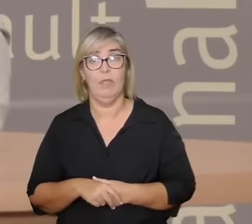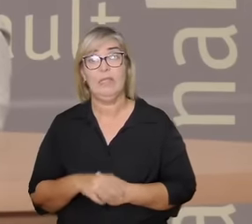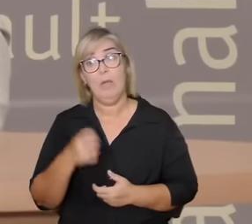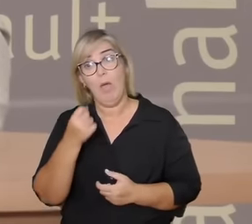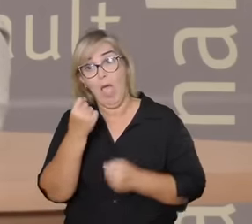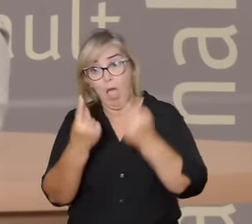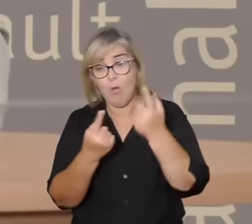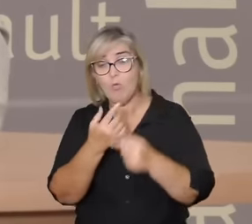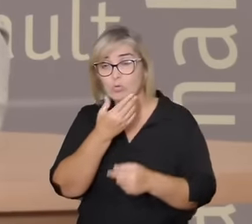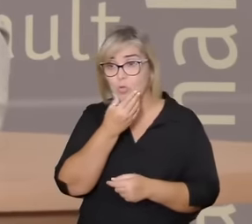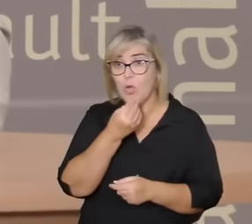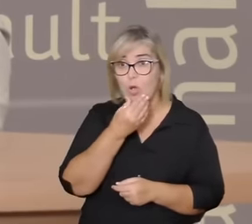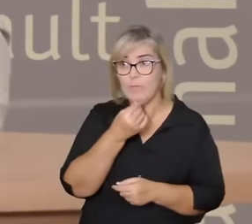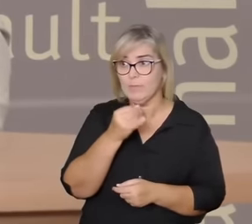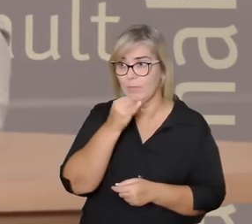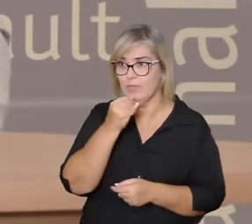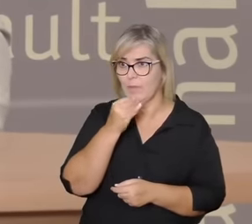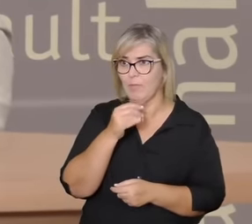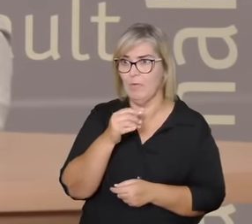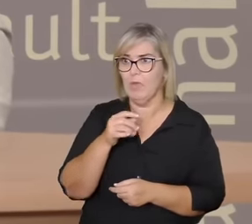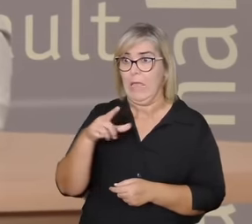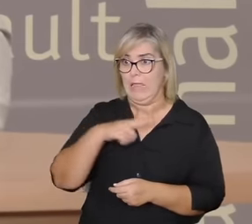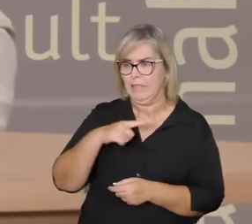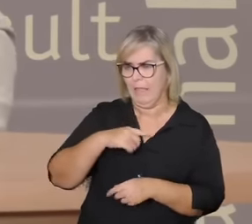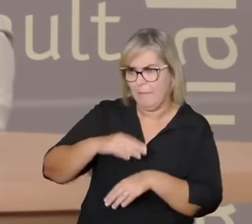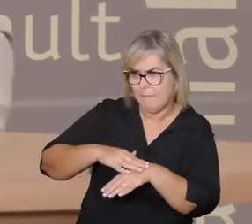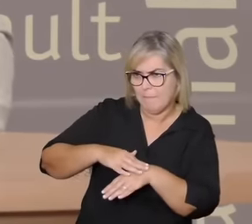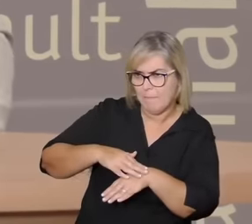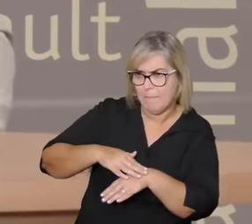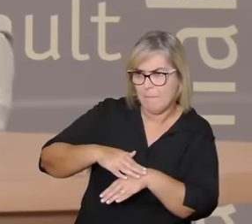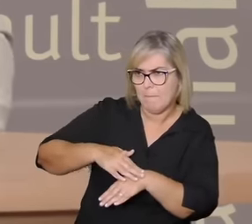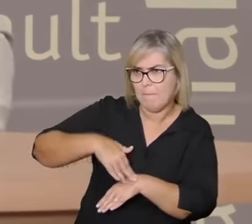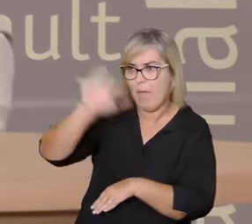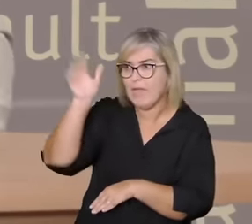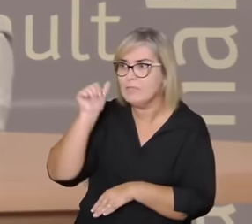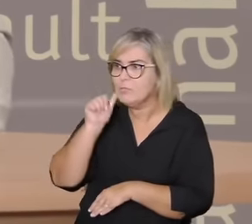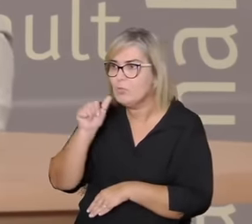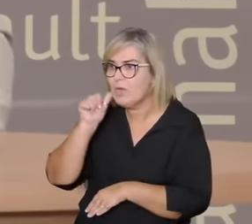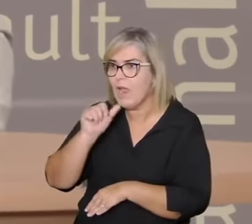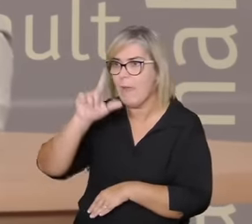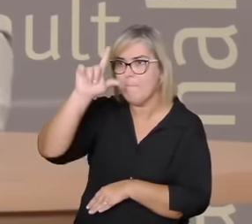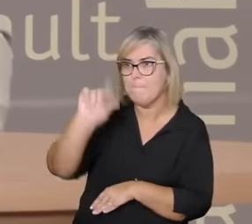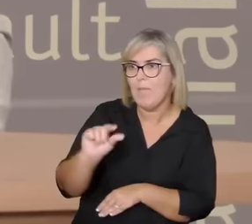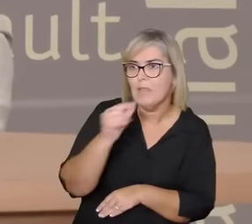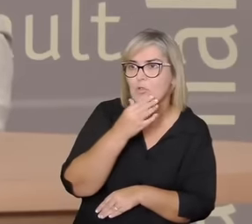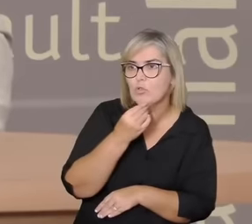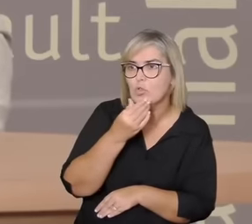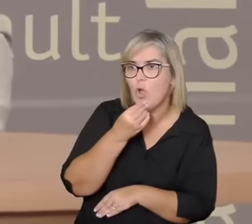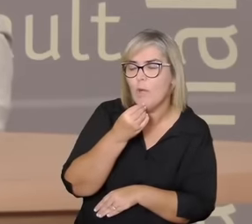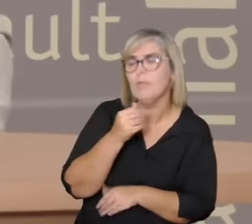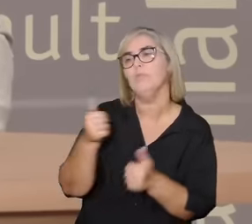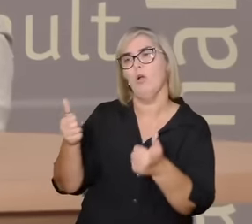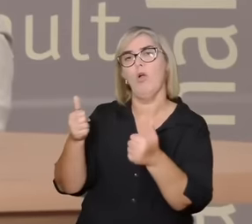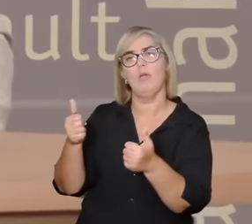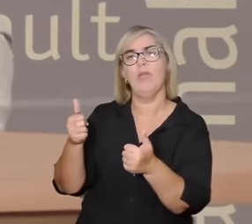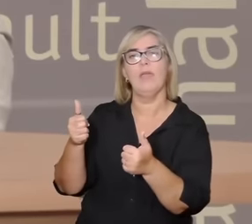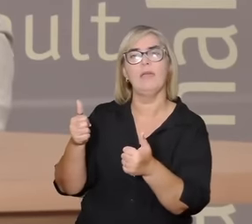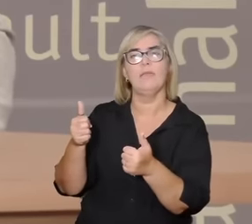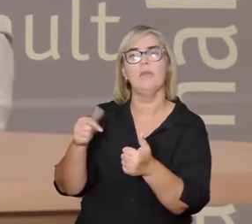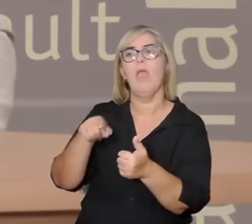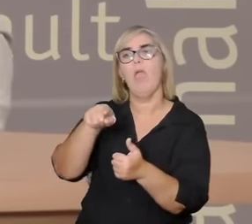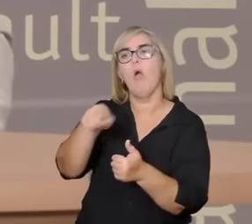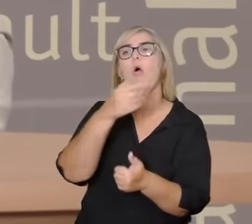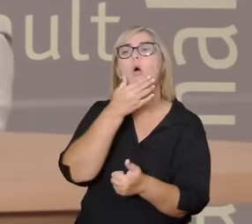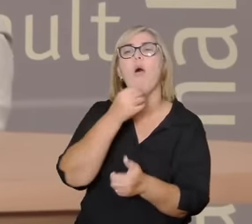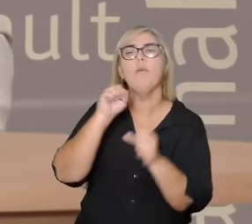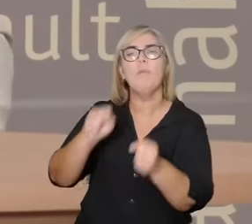população de mulheres maior que de homens isso é o que fazia com que tivesse poligamia era por isso para ninguém ficar solteira numa idade que ela queria